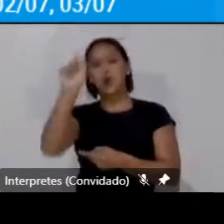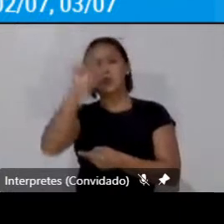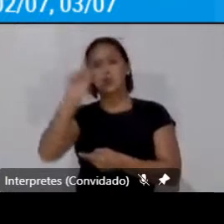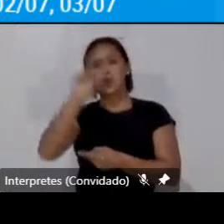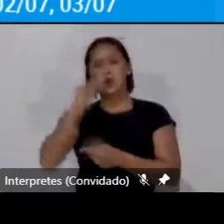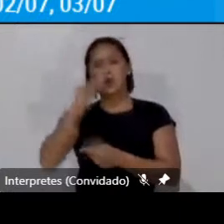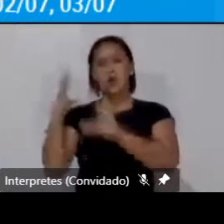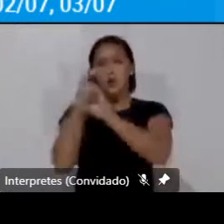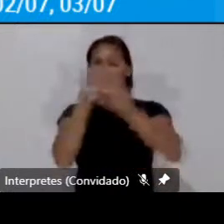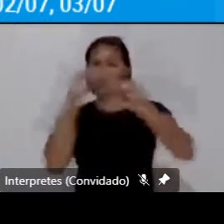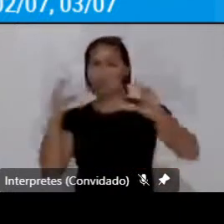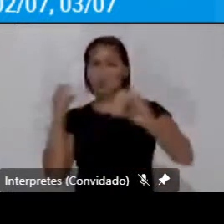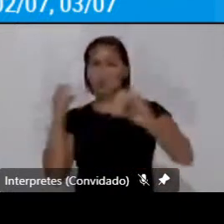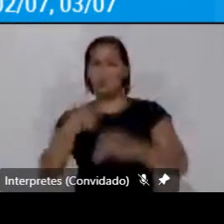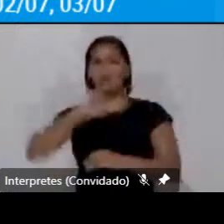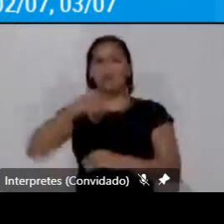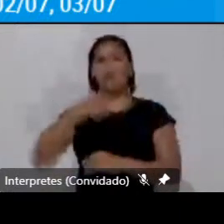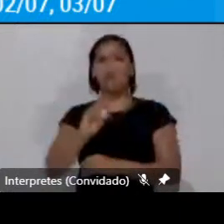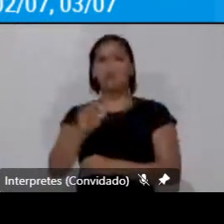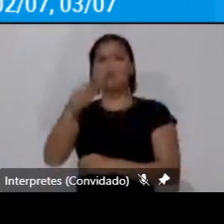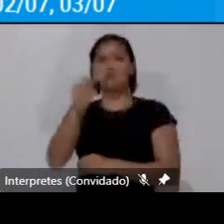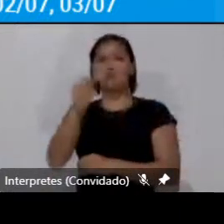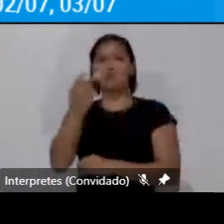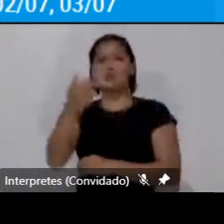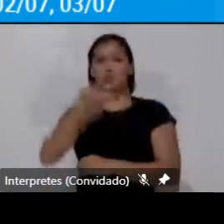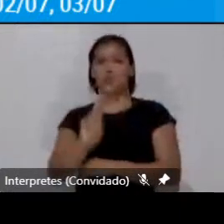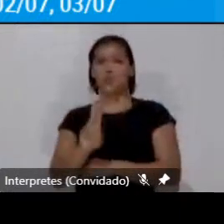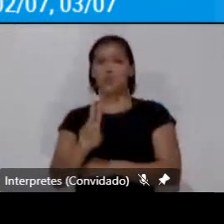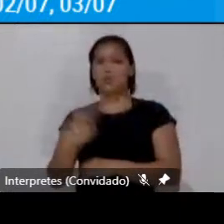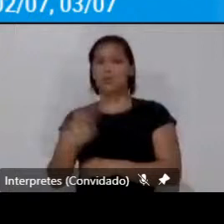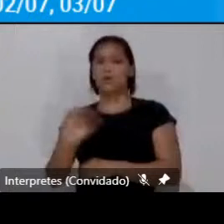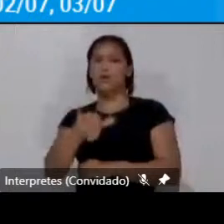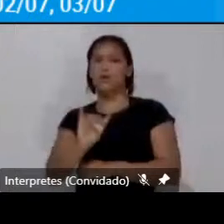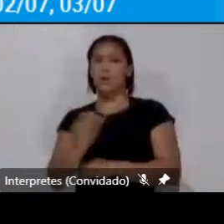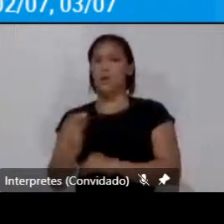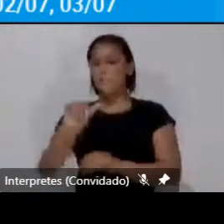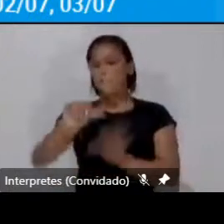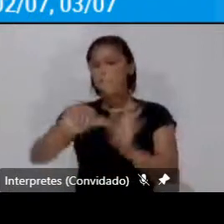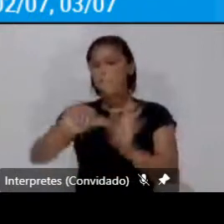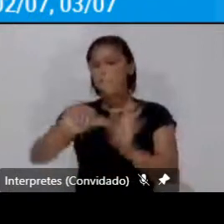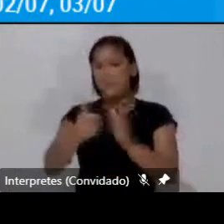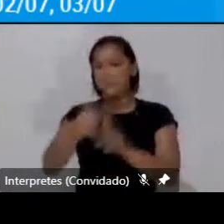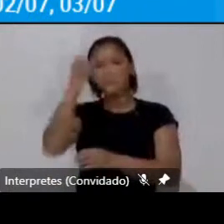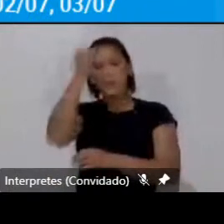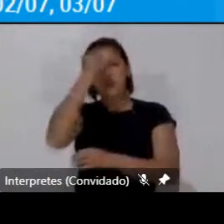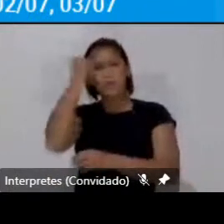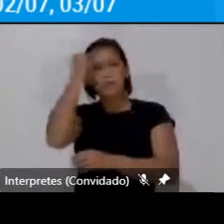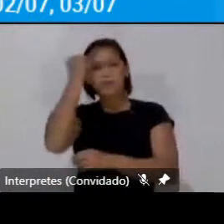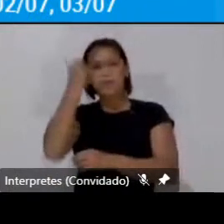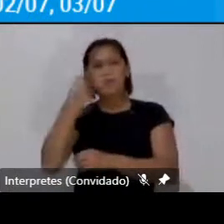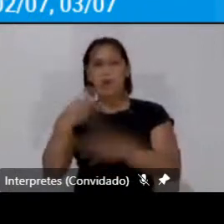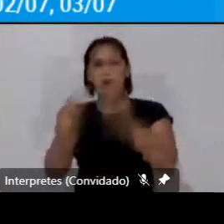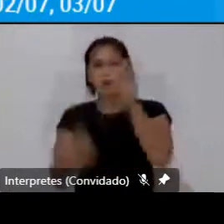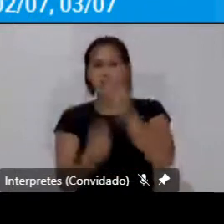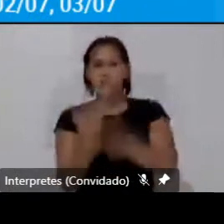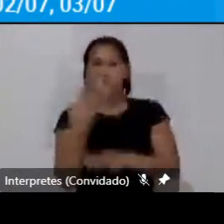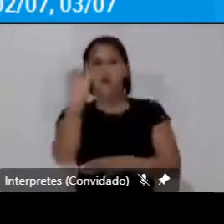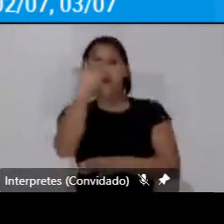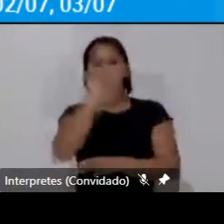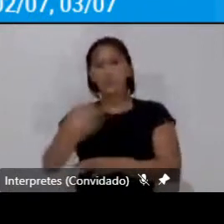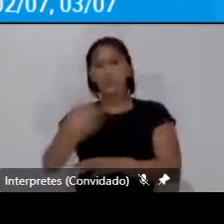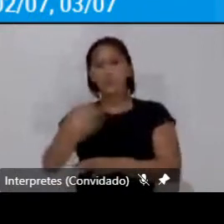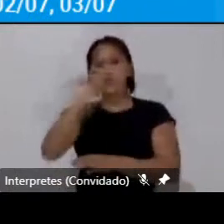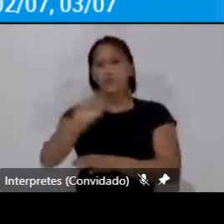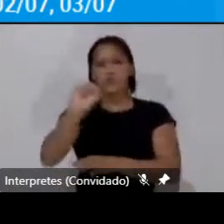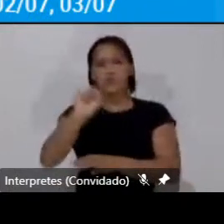engenheiro o John Harry que é o primeiro sociólogo que de certa forma inaugura a sociologia do